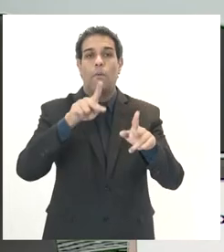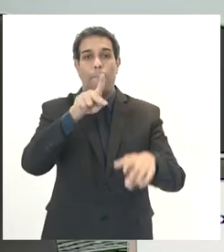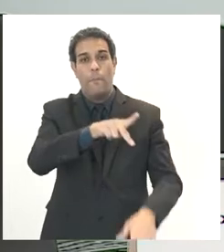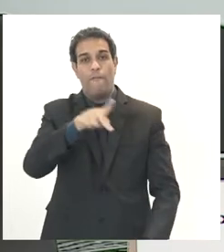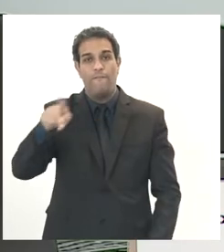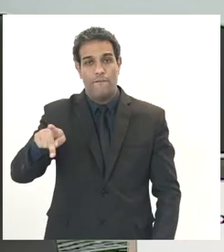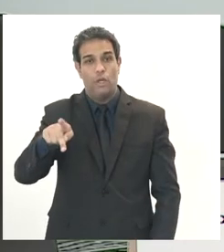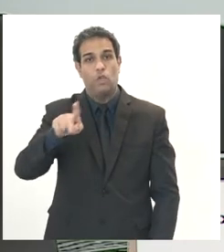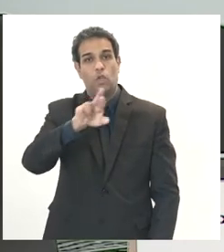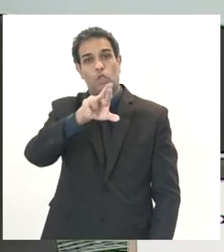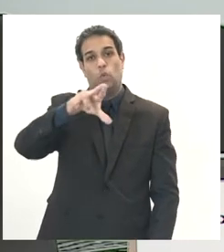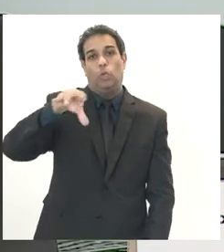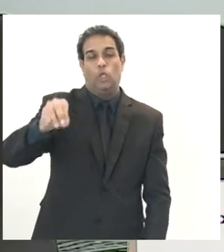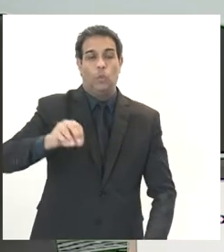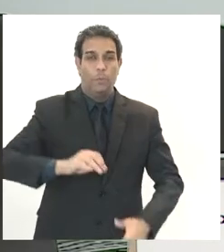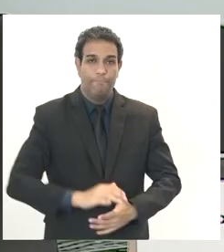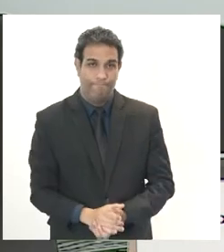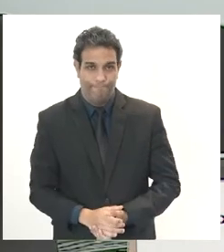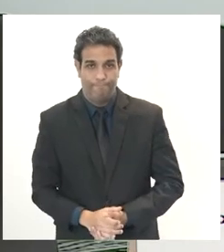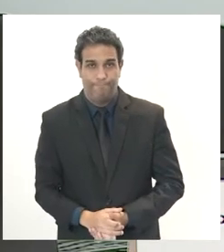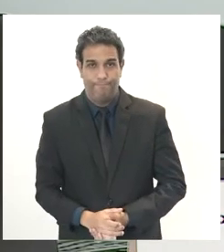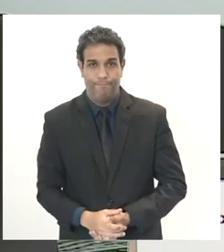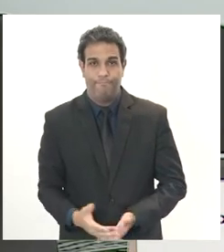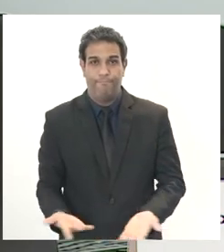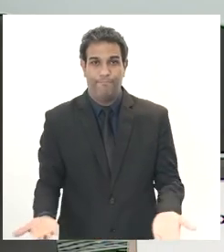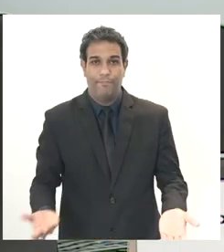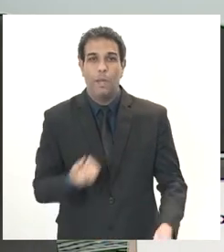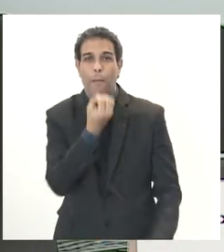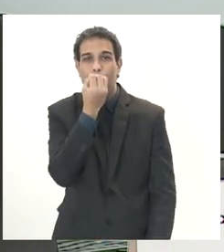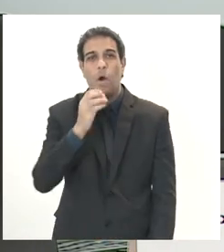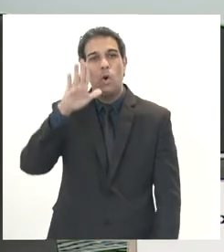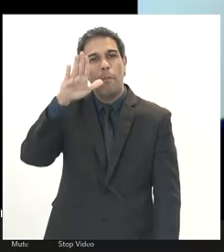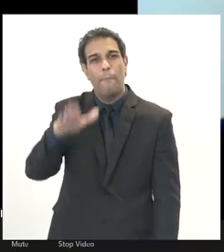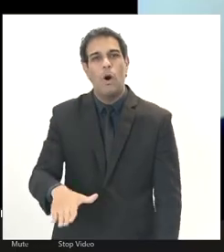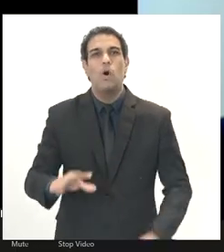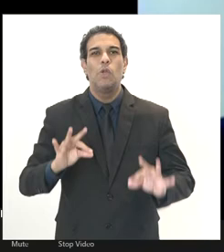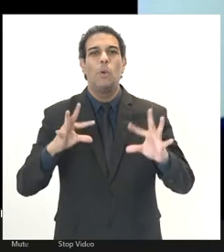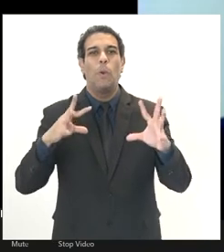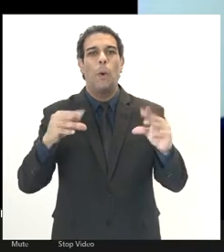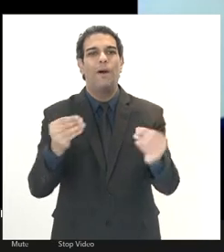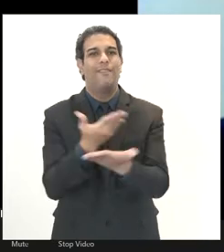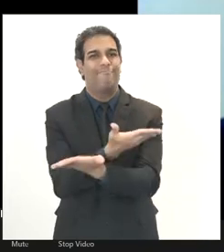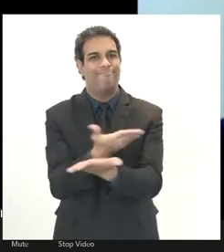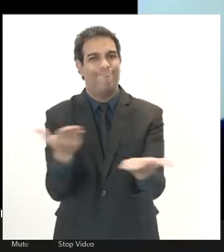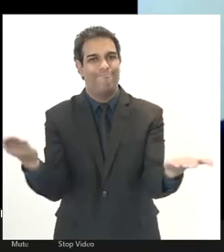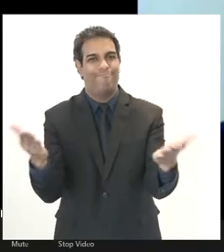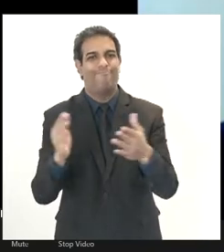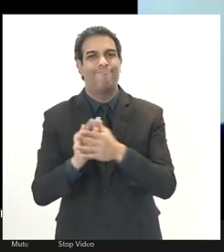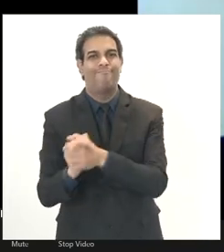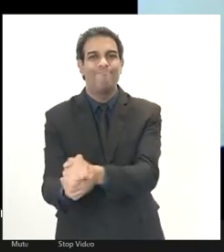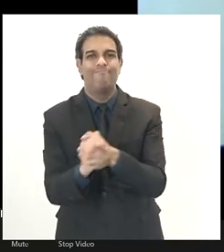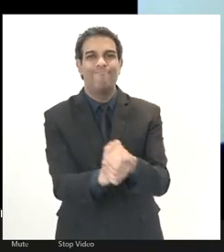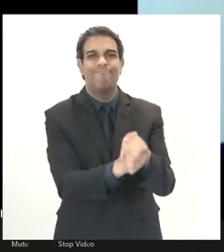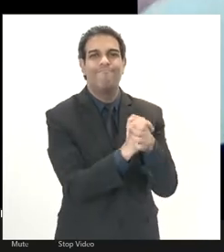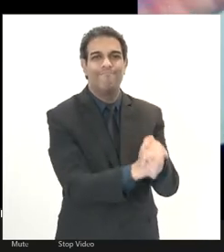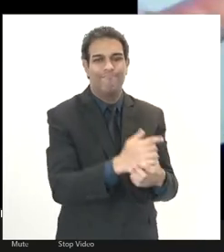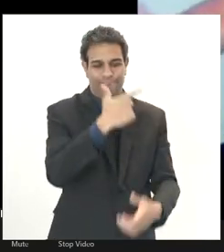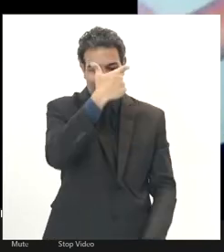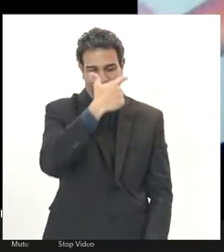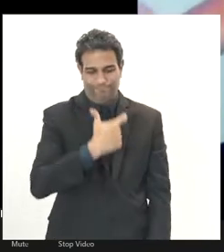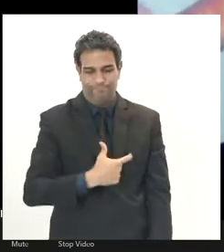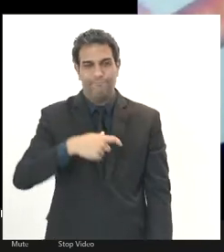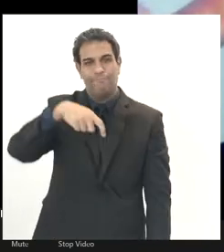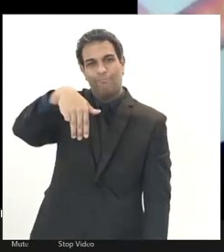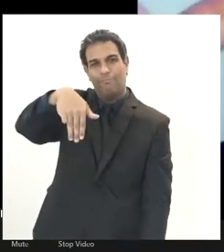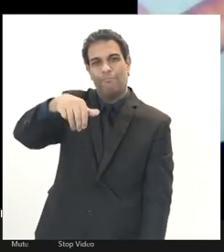Márcio. Bom, boa tarde a todos e todas. Sou Márcio Franco. estou aqui